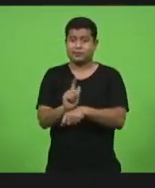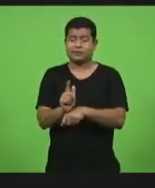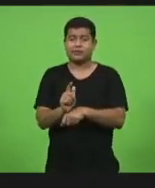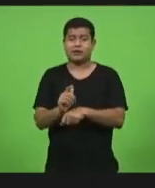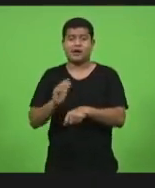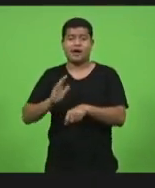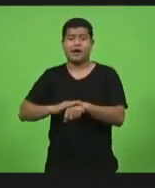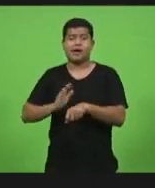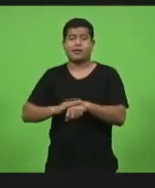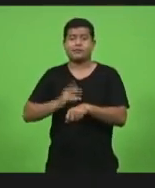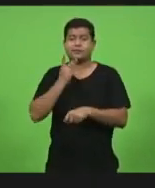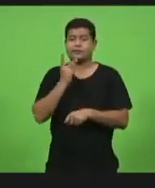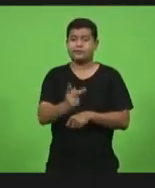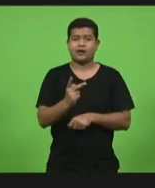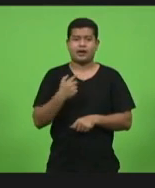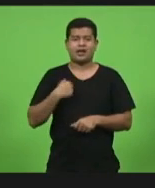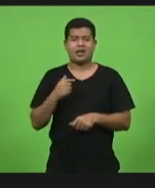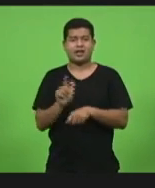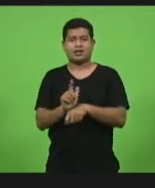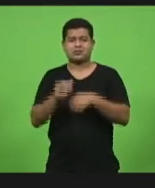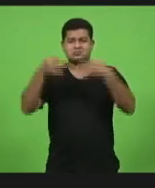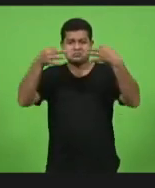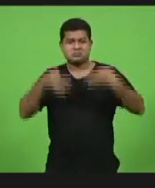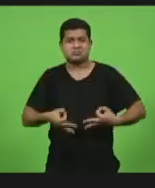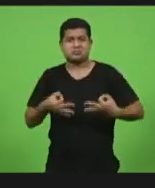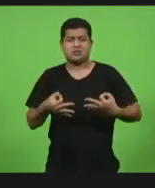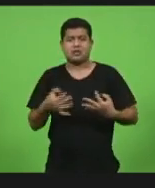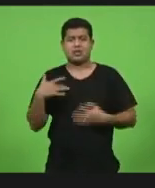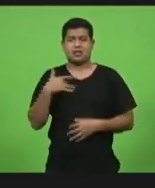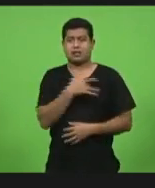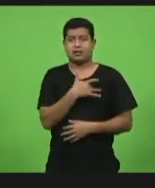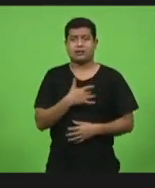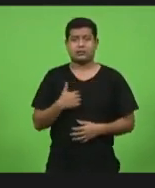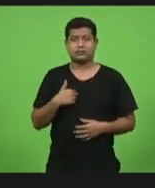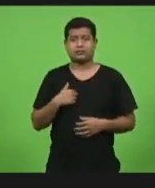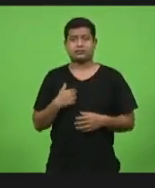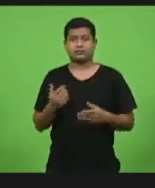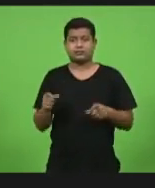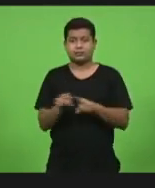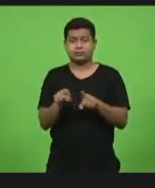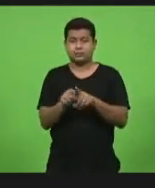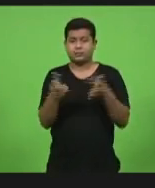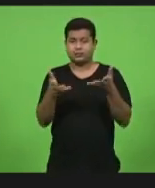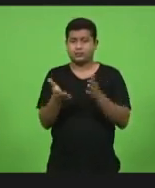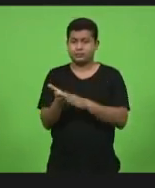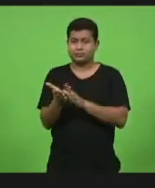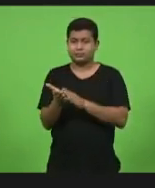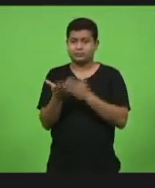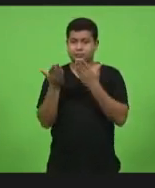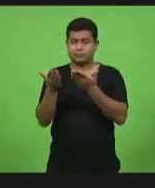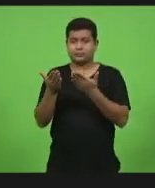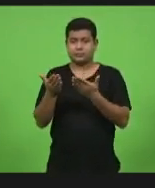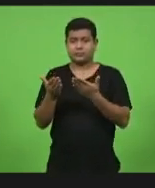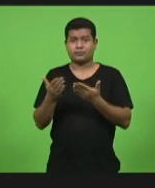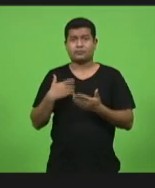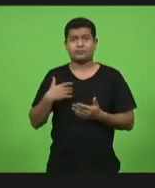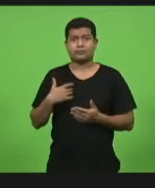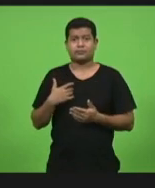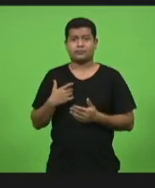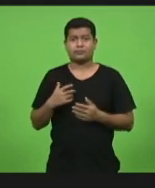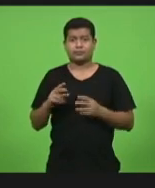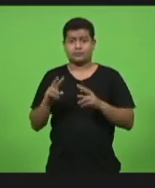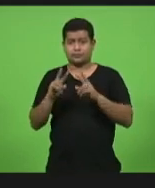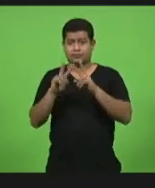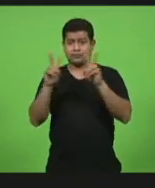gestão exemplar da saúde e só para finalizar já que eu tenho esse momentinho do questão de ordem para vencer deputado Kennedy para esse assunto levantado do